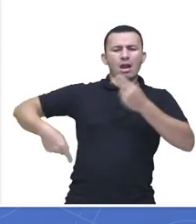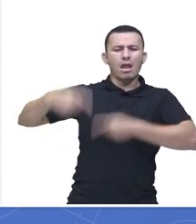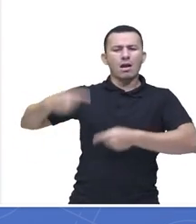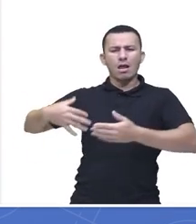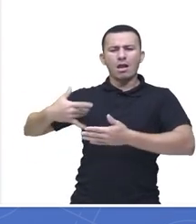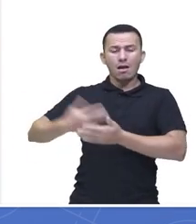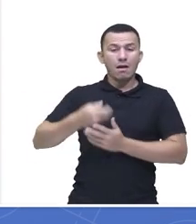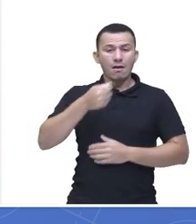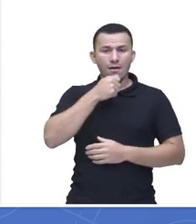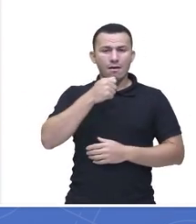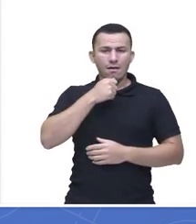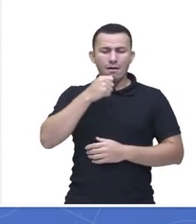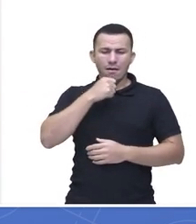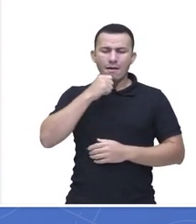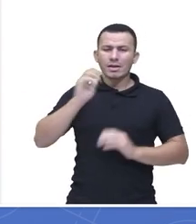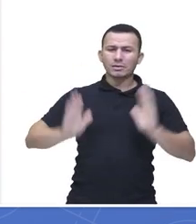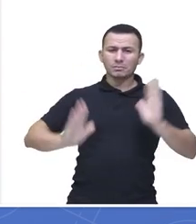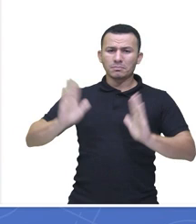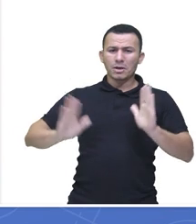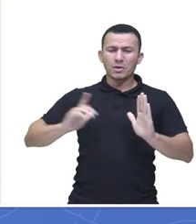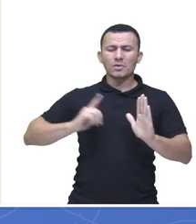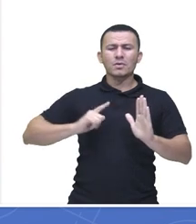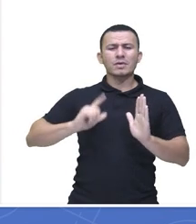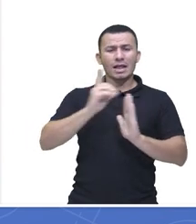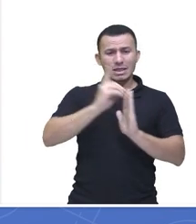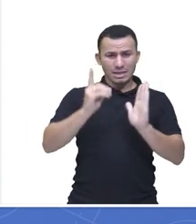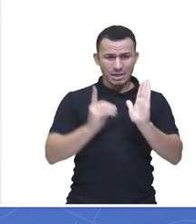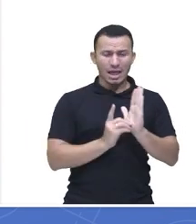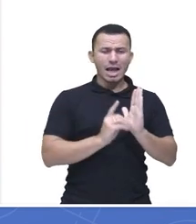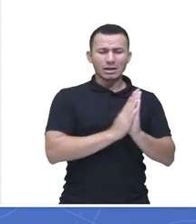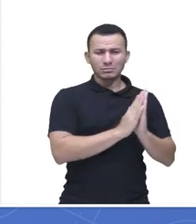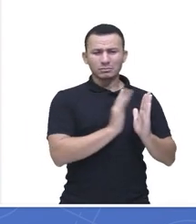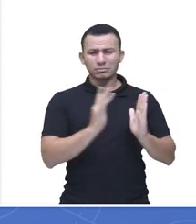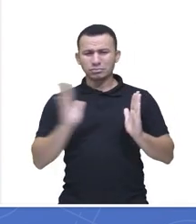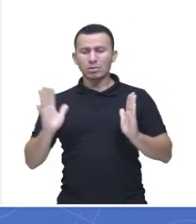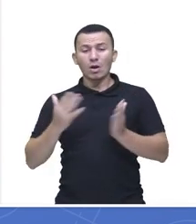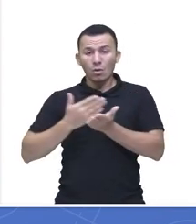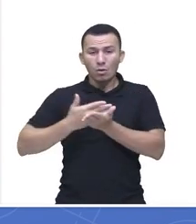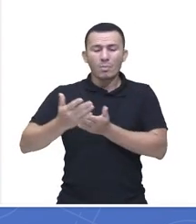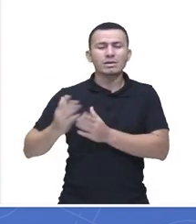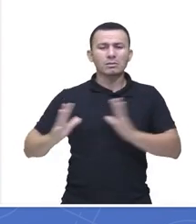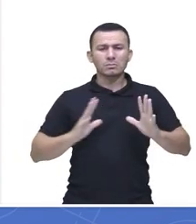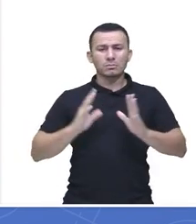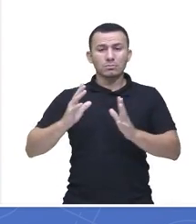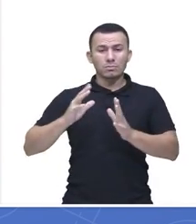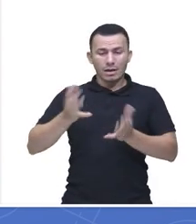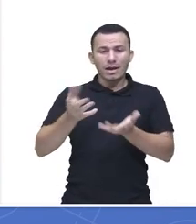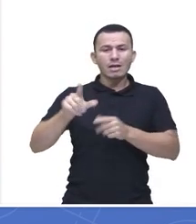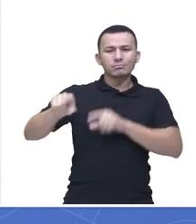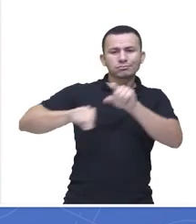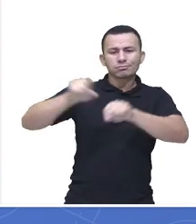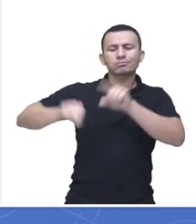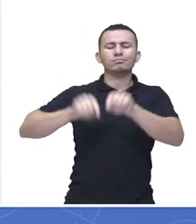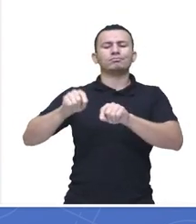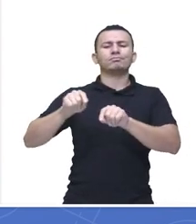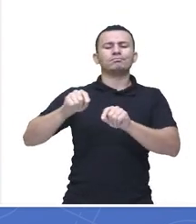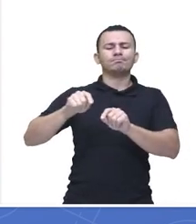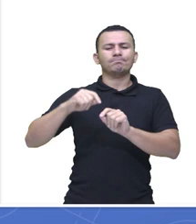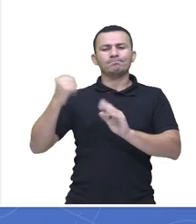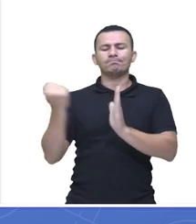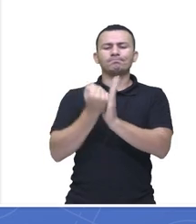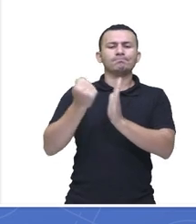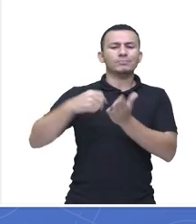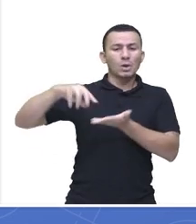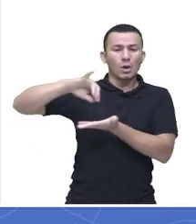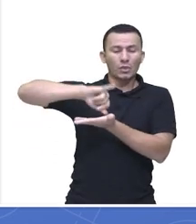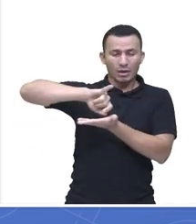acalorados, na medida em que, durante várias décadas, passou a disputar a hegemonia mundial com o capitalismo. Sobre,